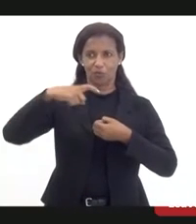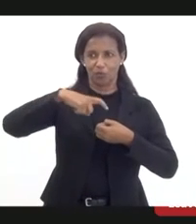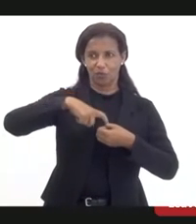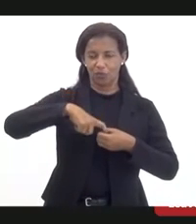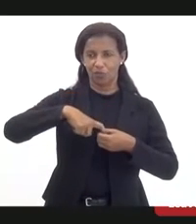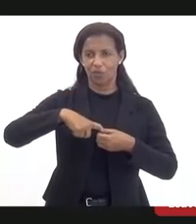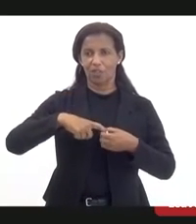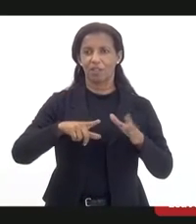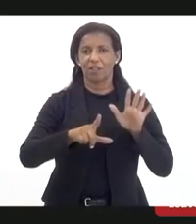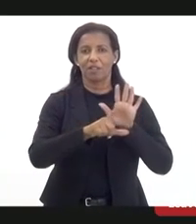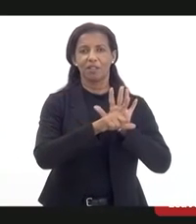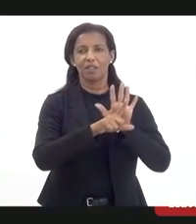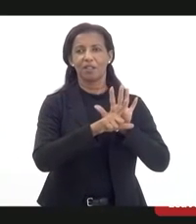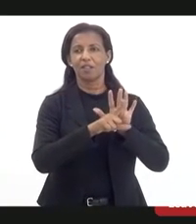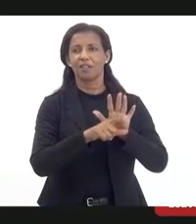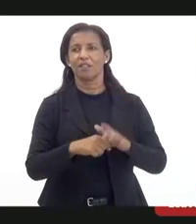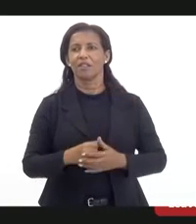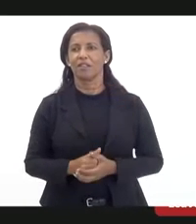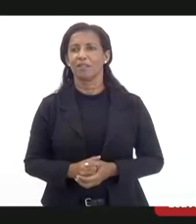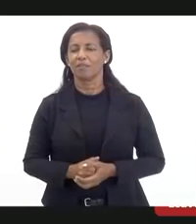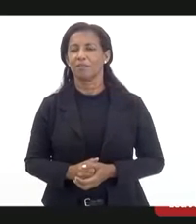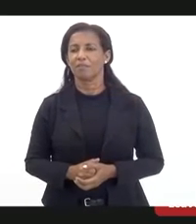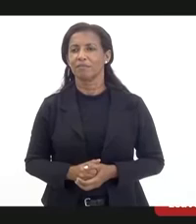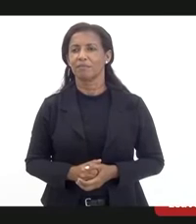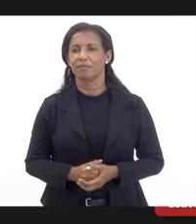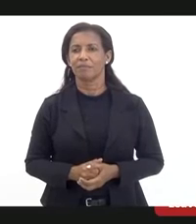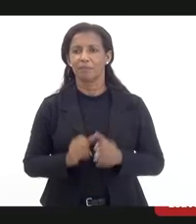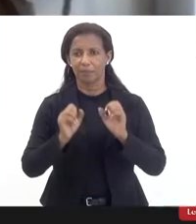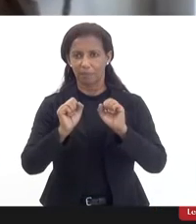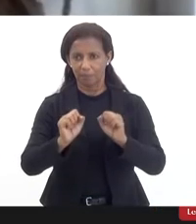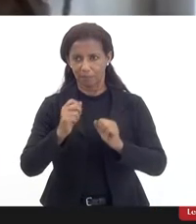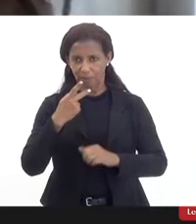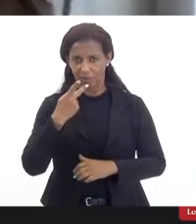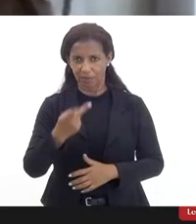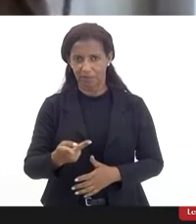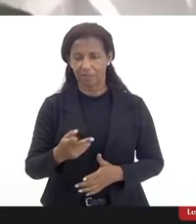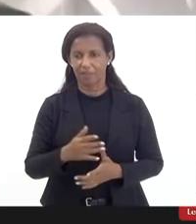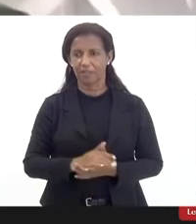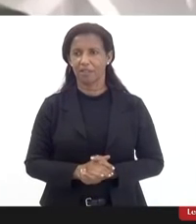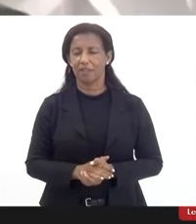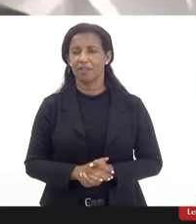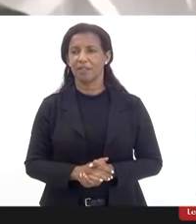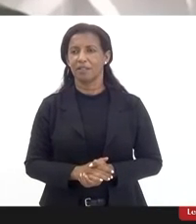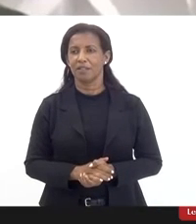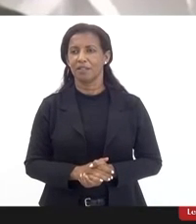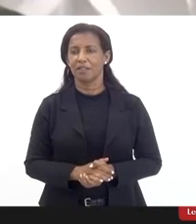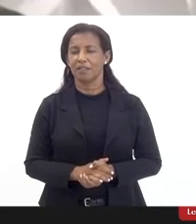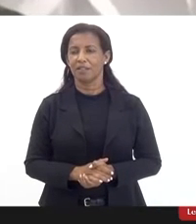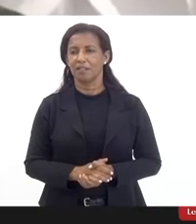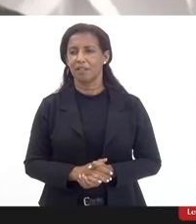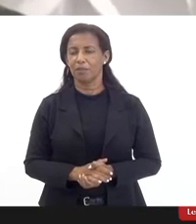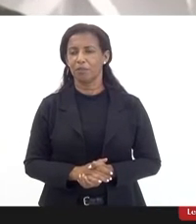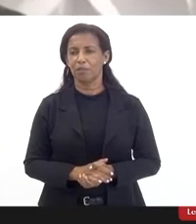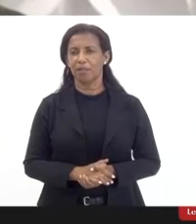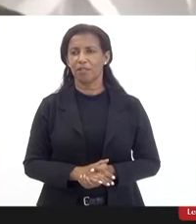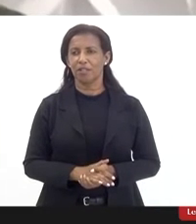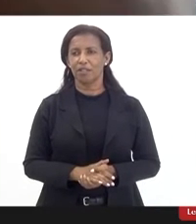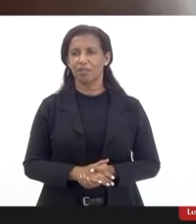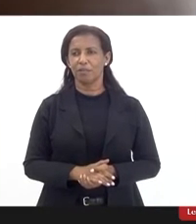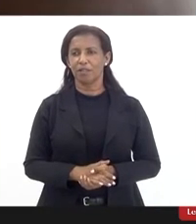revisão da lei nos institutos posso falar doutora pode pode sim a doutora Andréa ela